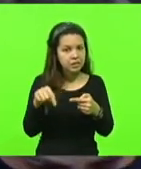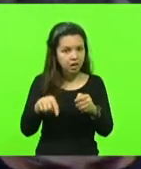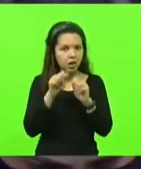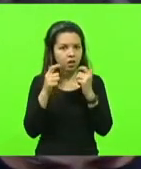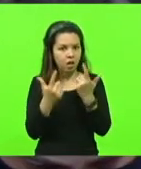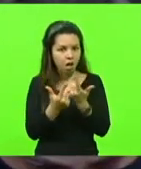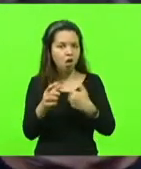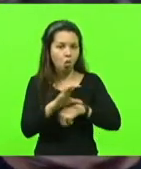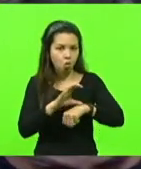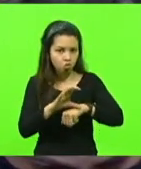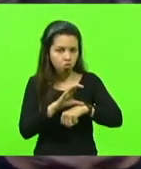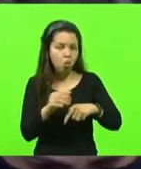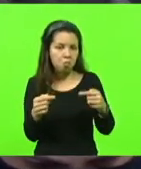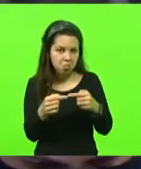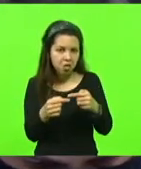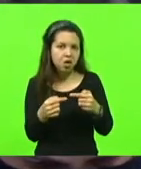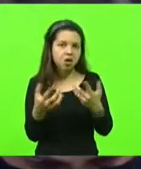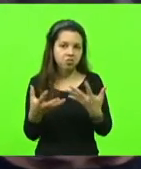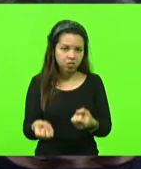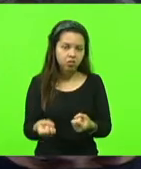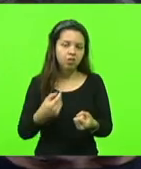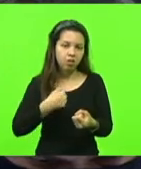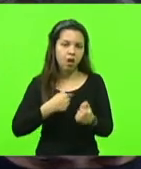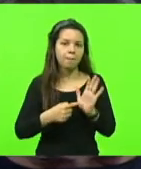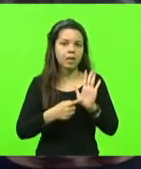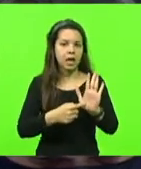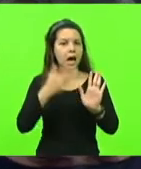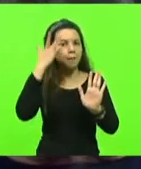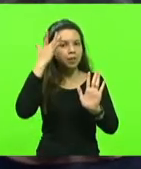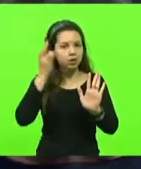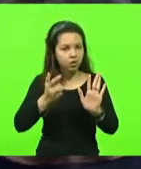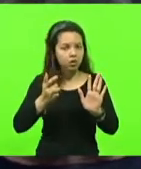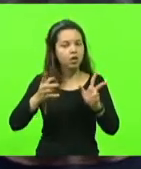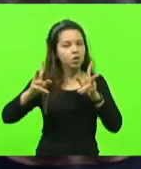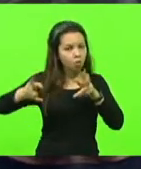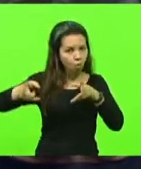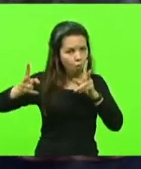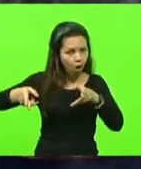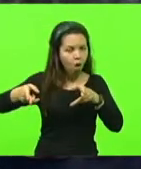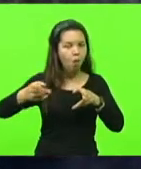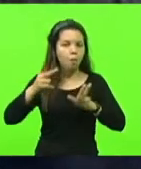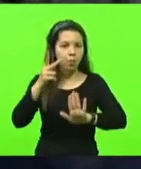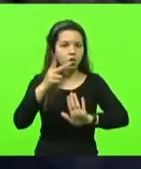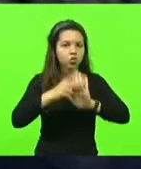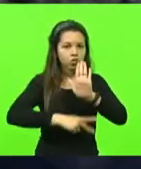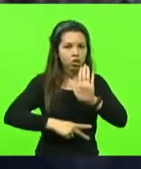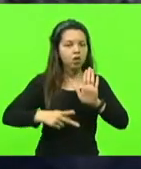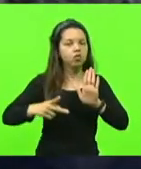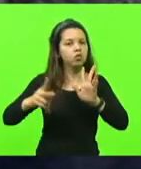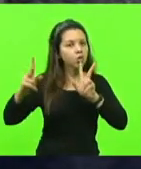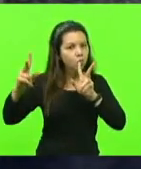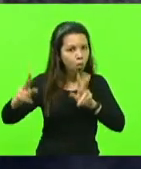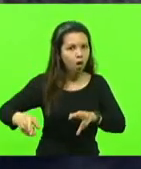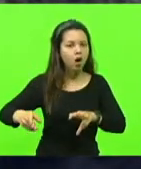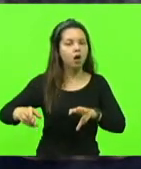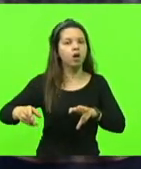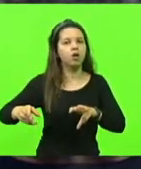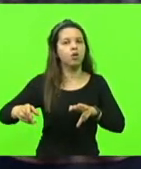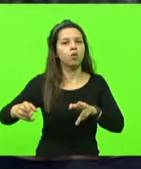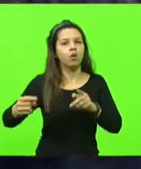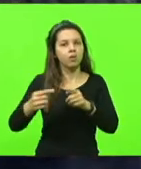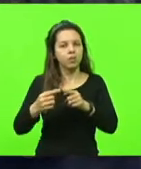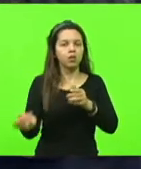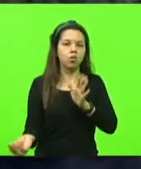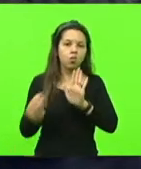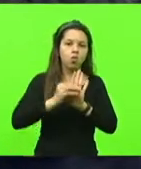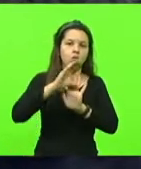que é constitucional, eu vou apresentar amanhã no mesmo molde um projeto na mesma linha, incluindo no